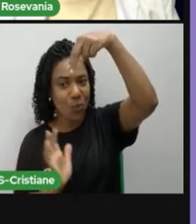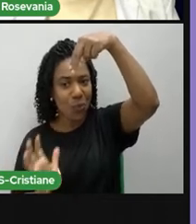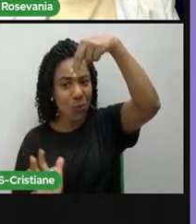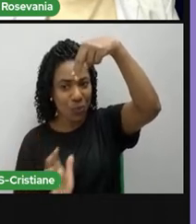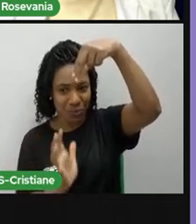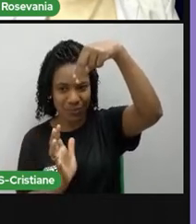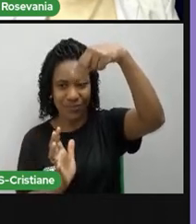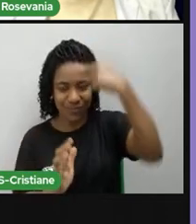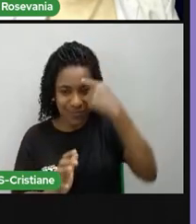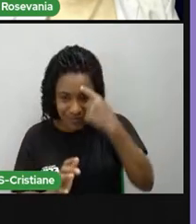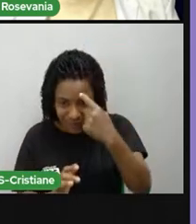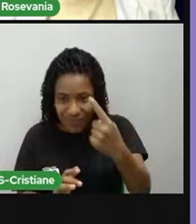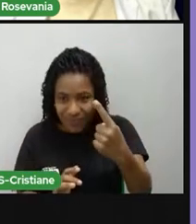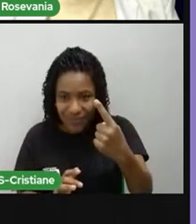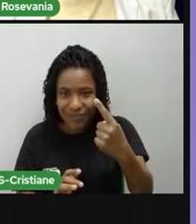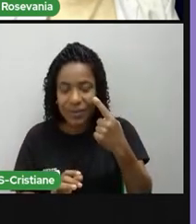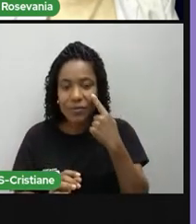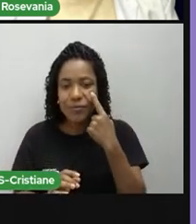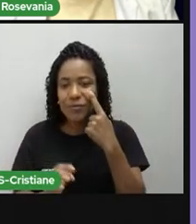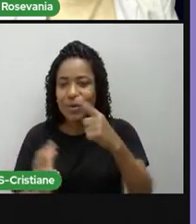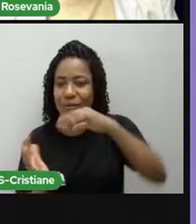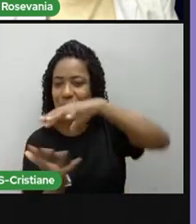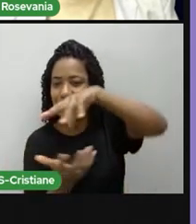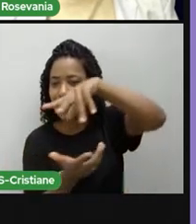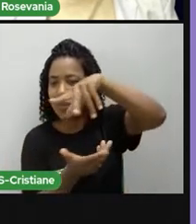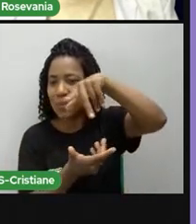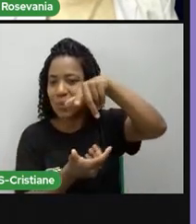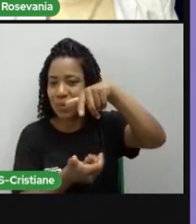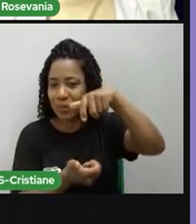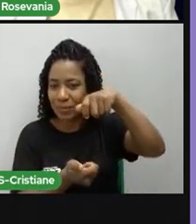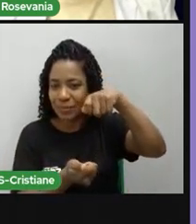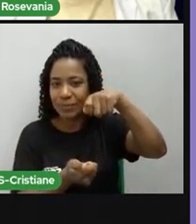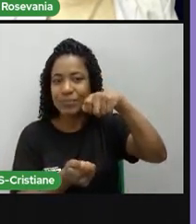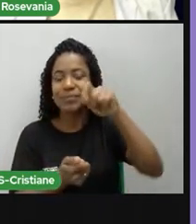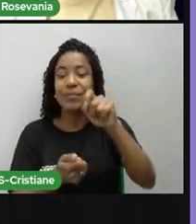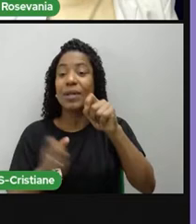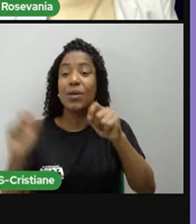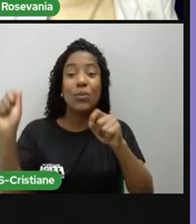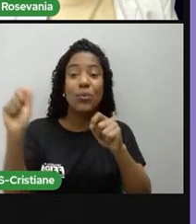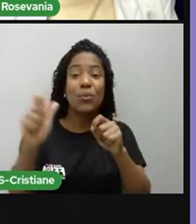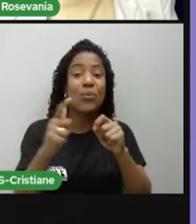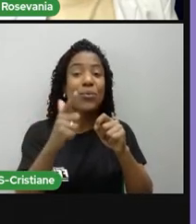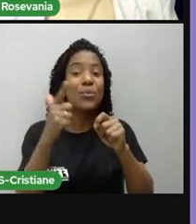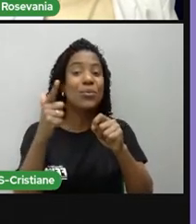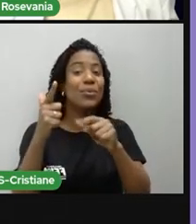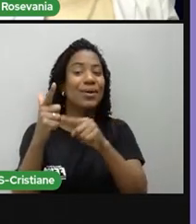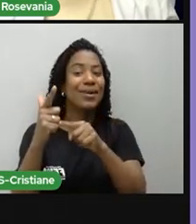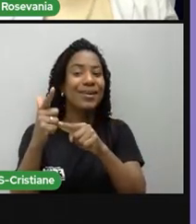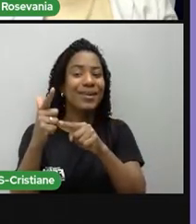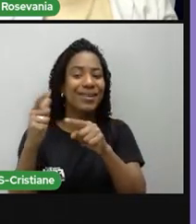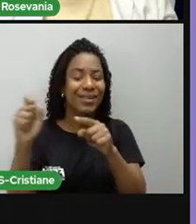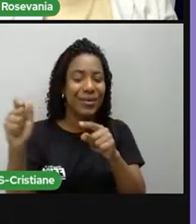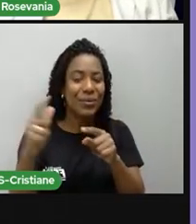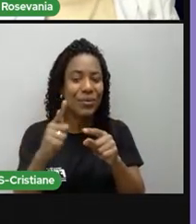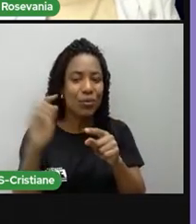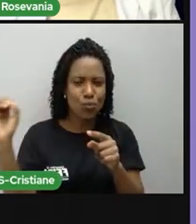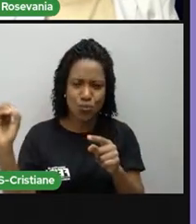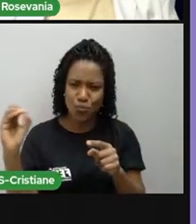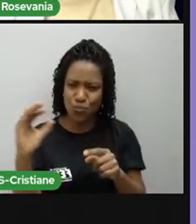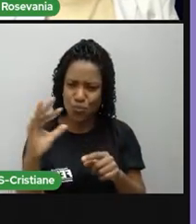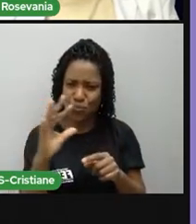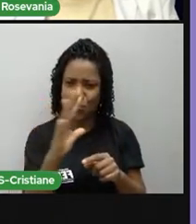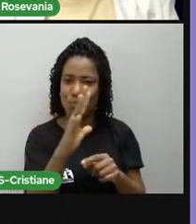para vocês se atentarem a essa questão aqui, né, da iluminação. Quem está fazendo essa iluminação aqui, essa parte clarinha, como você já sabe,